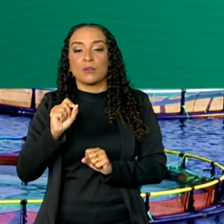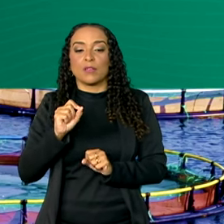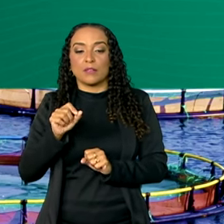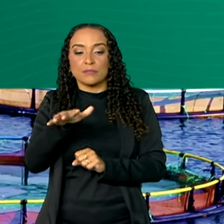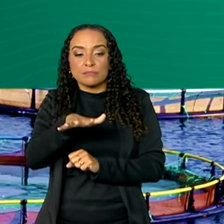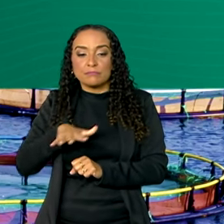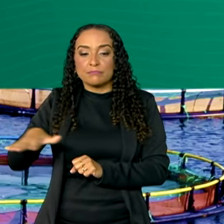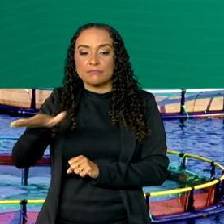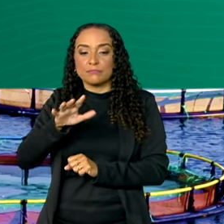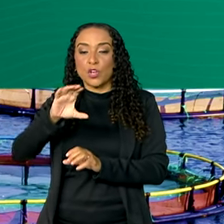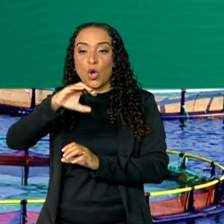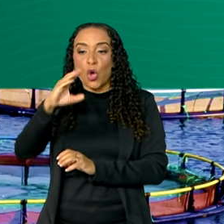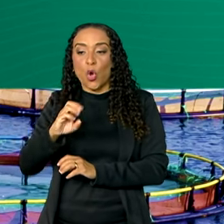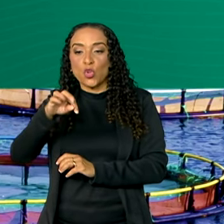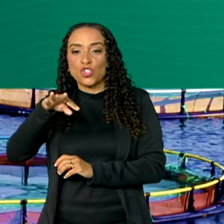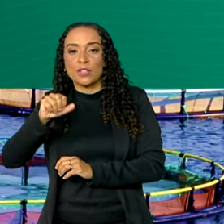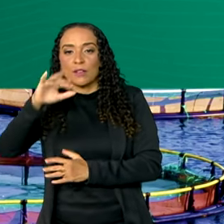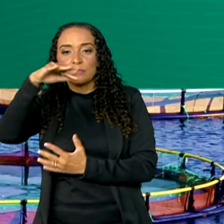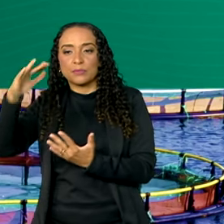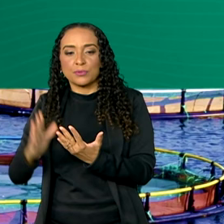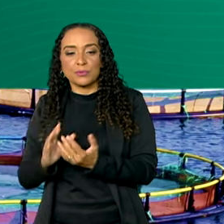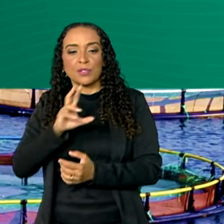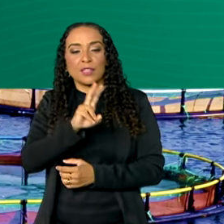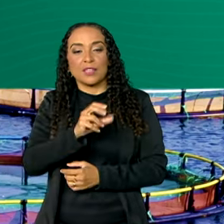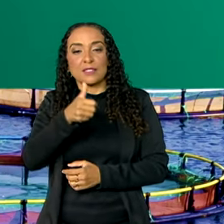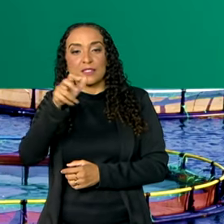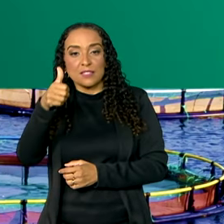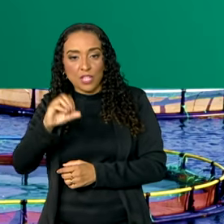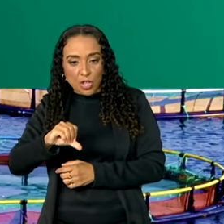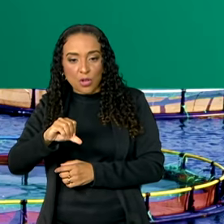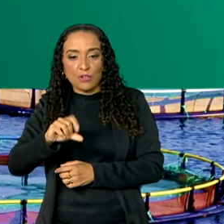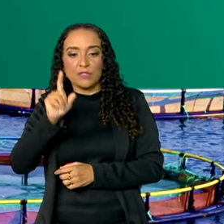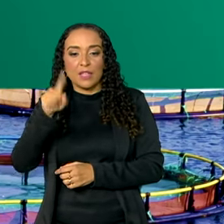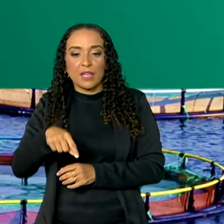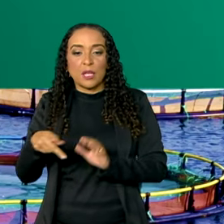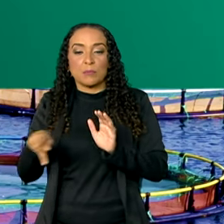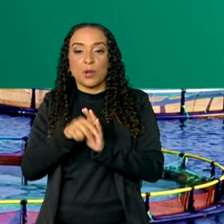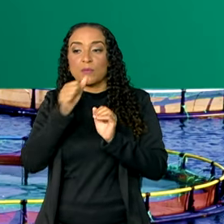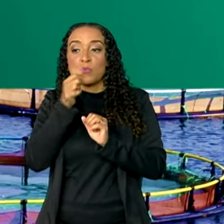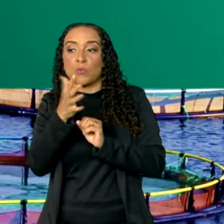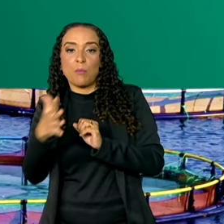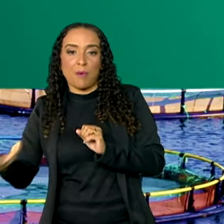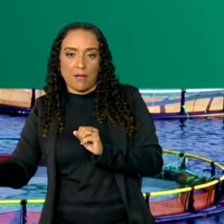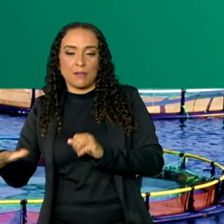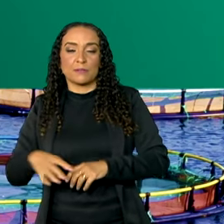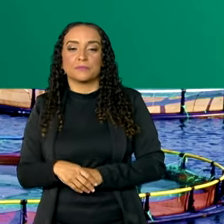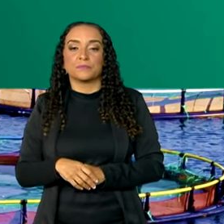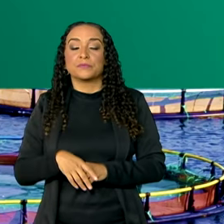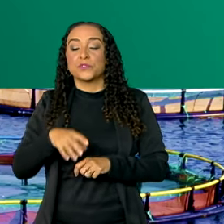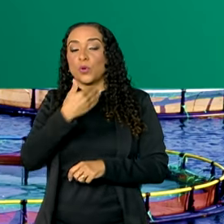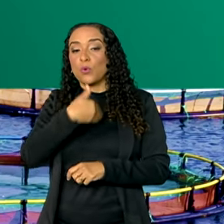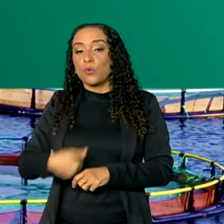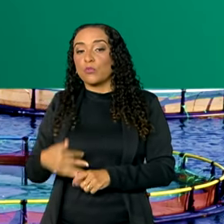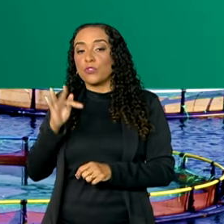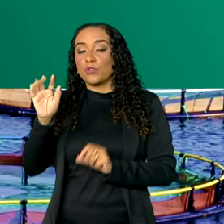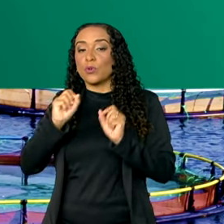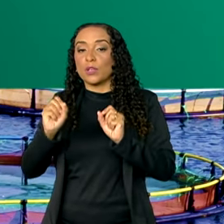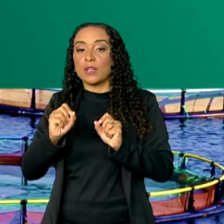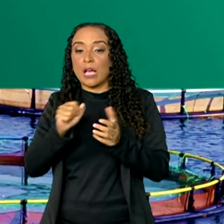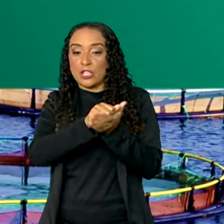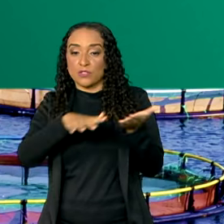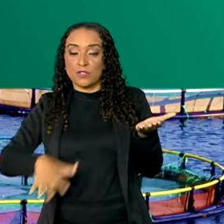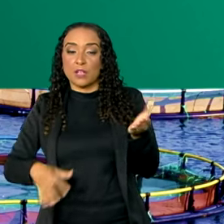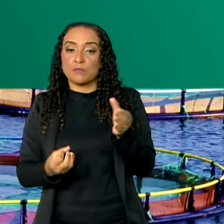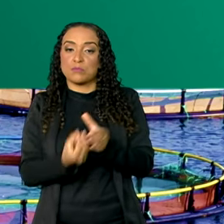aquicultura continental e 519 de aquicultura marinha. Segundo o governo, a atividade